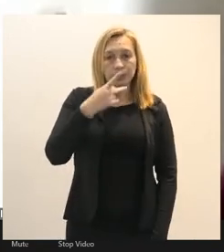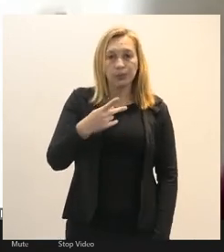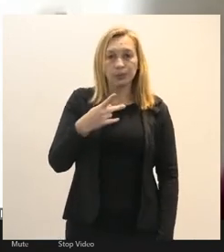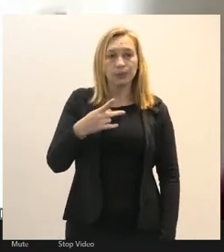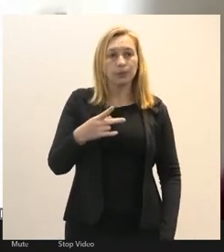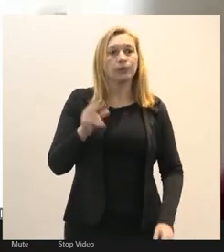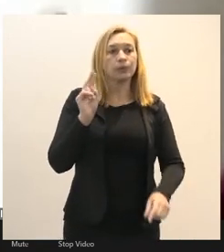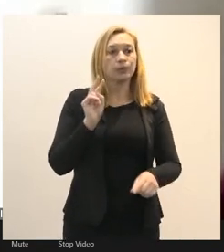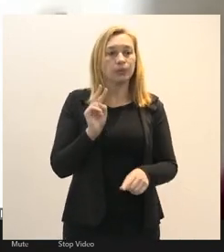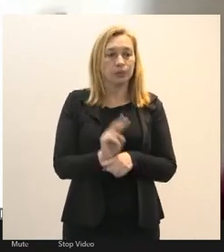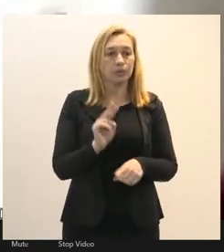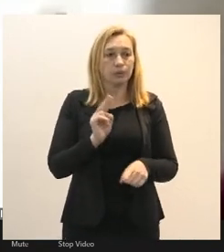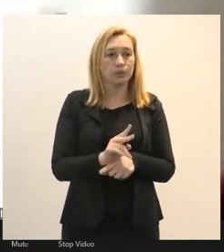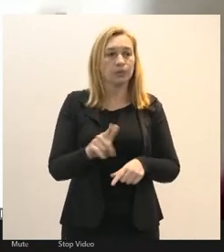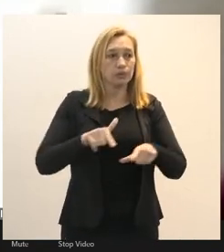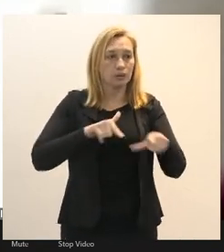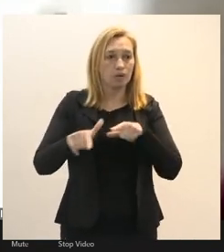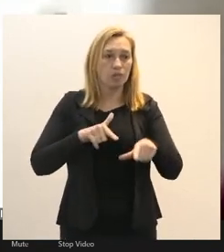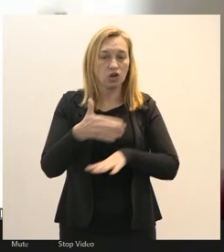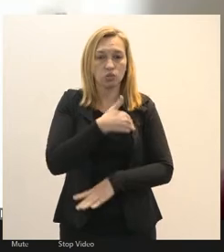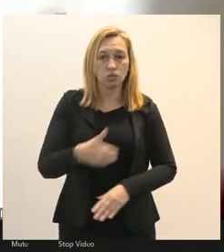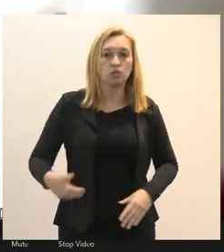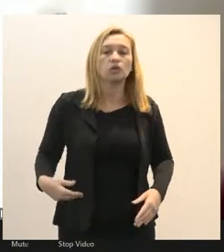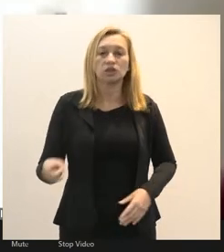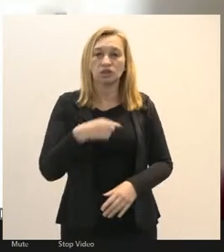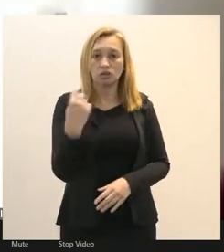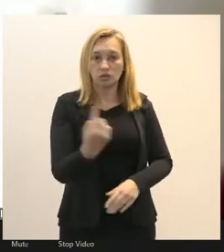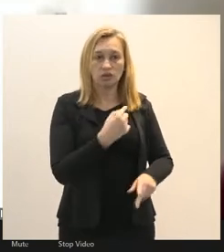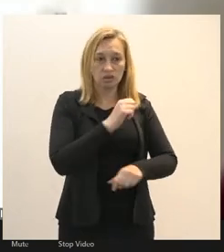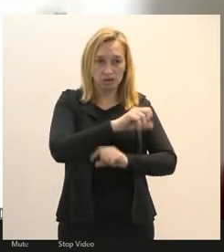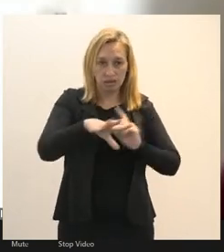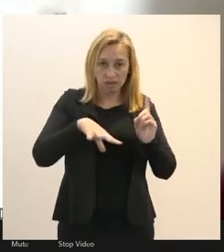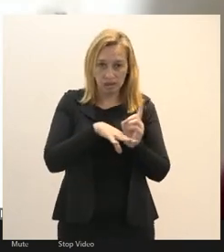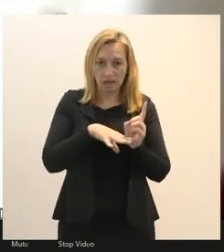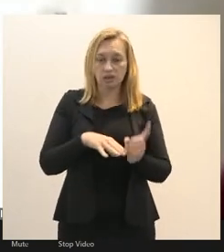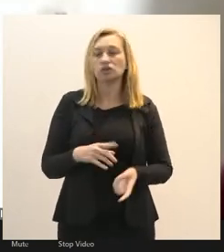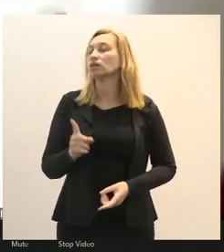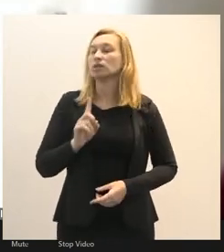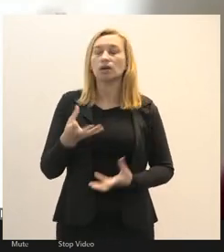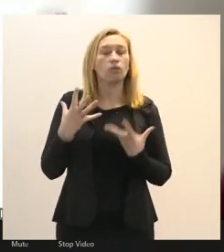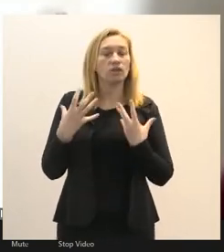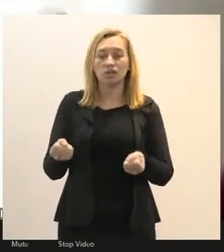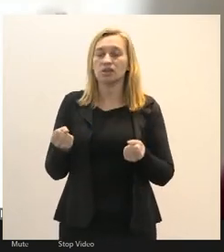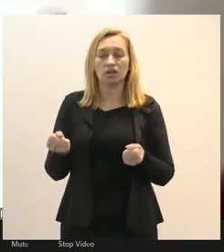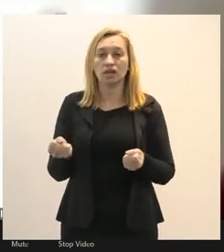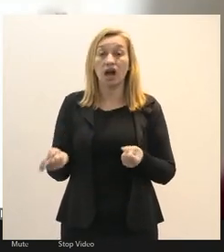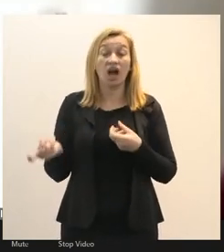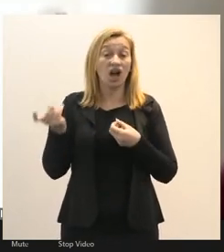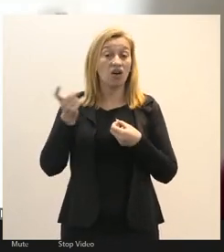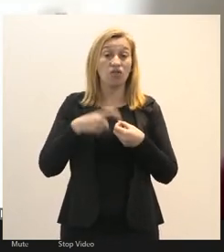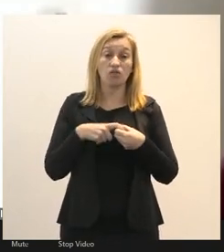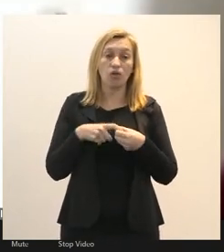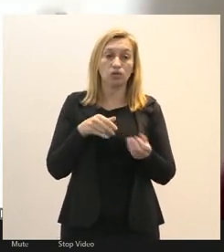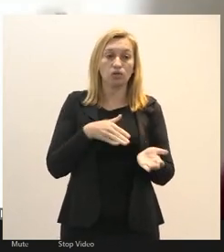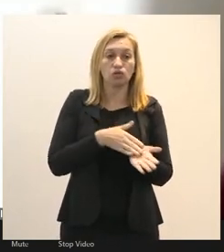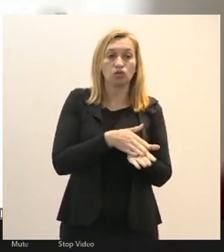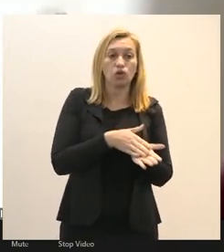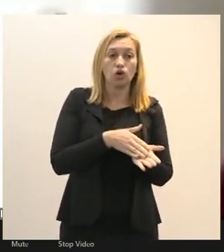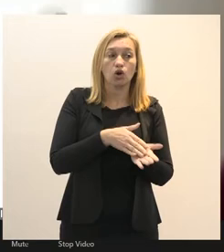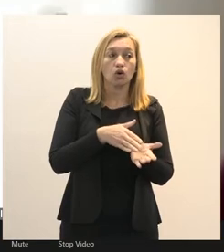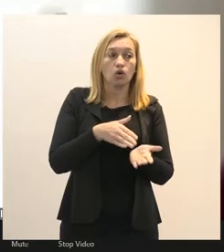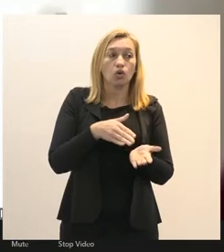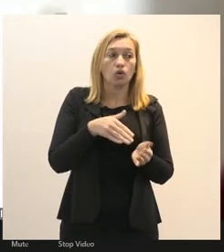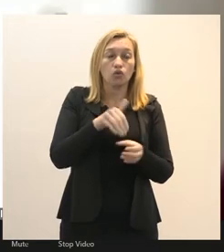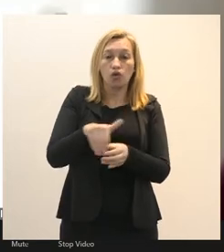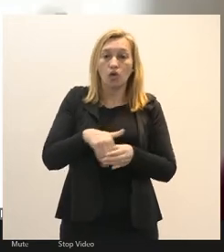defesa do serviço público em defesa da nossa sociedade não podemos admitir o retorno do voto de cabrejo do